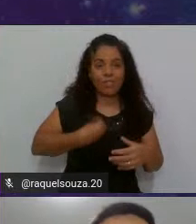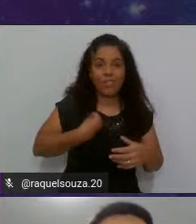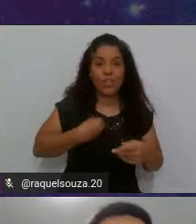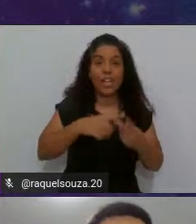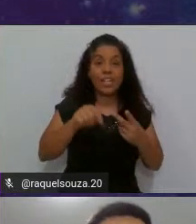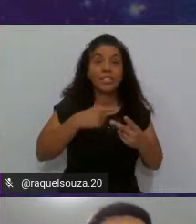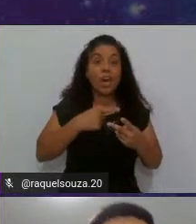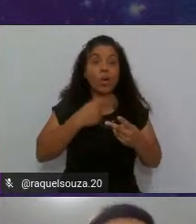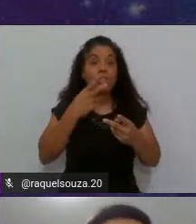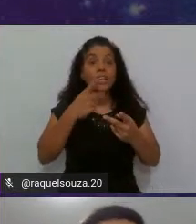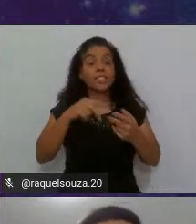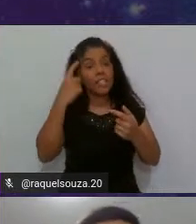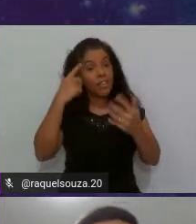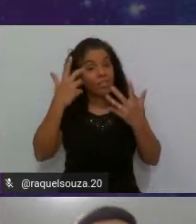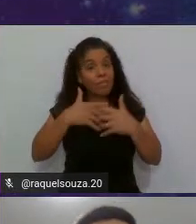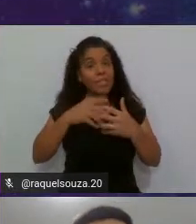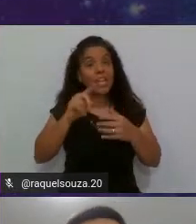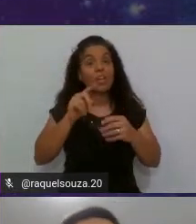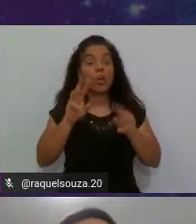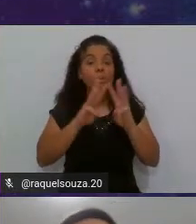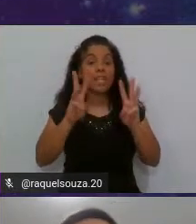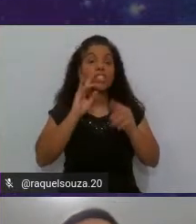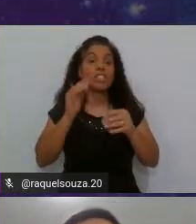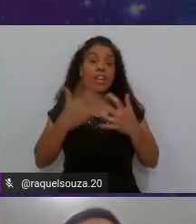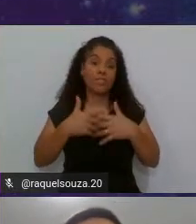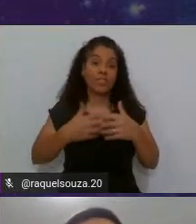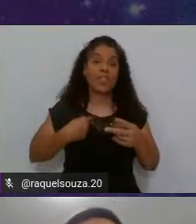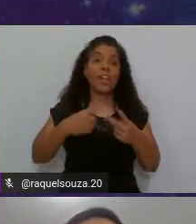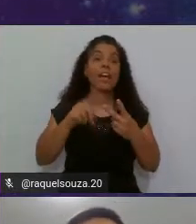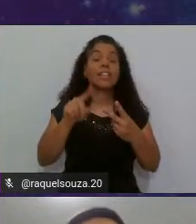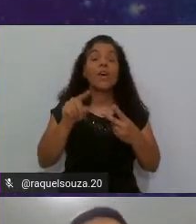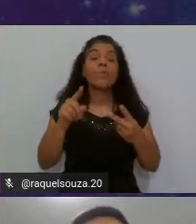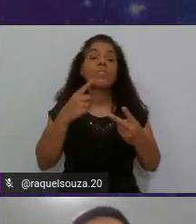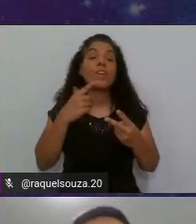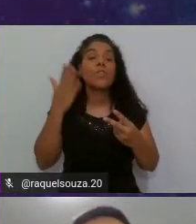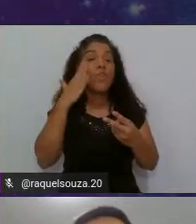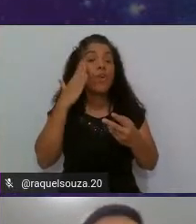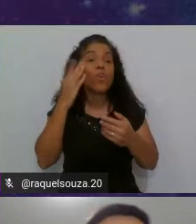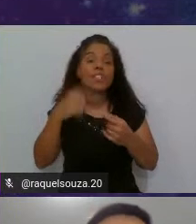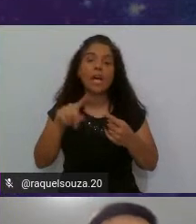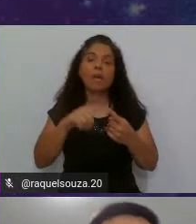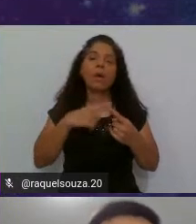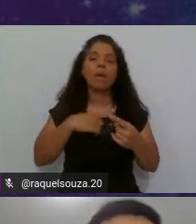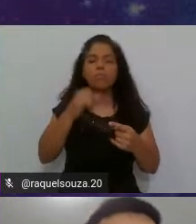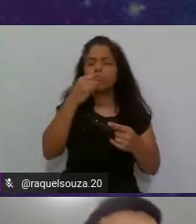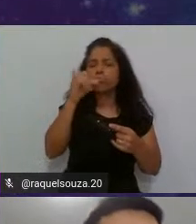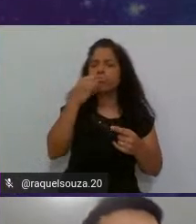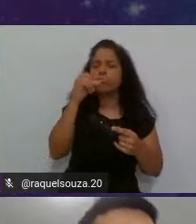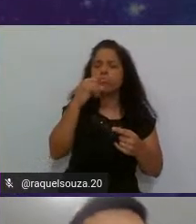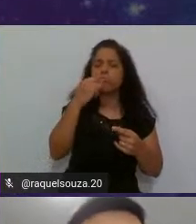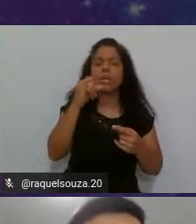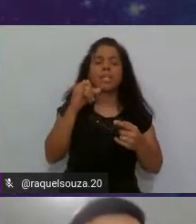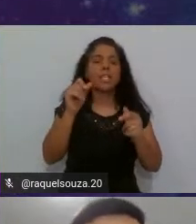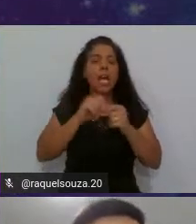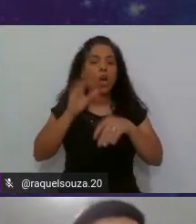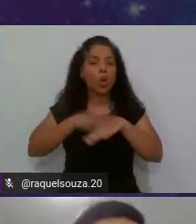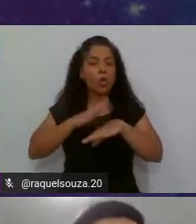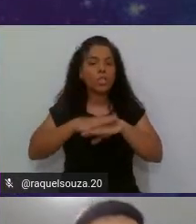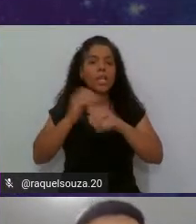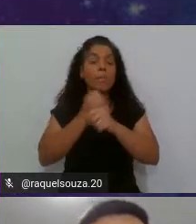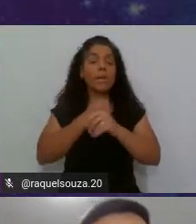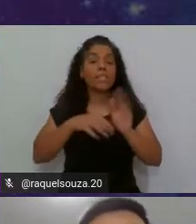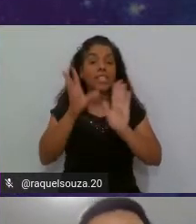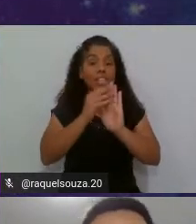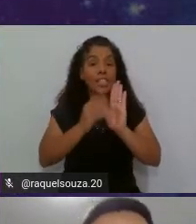vai também ter insights como ele não funcionar. Ah, eu vou saber automatizar a construção da minha massa de dados.